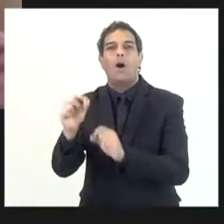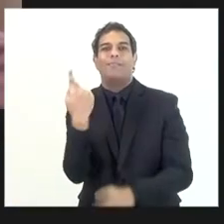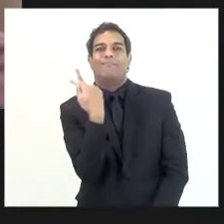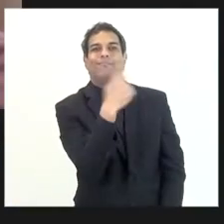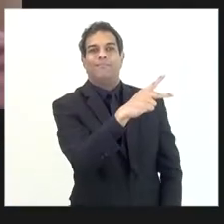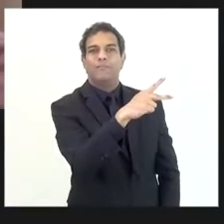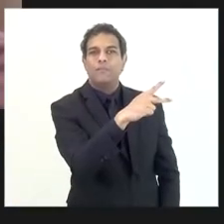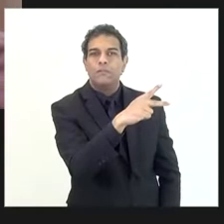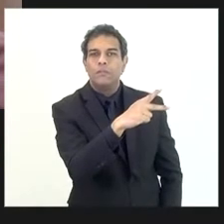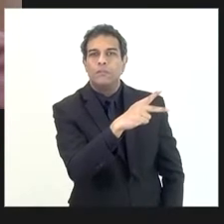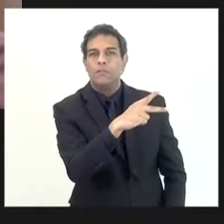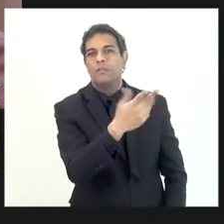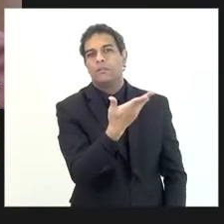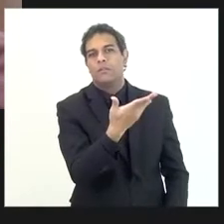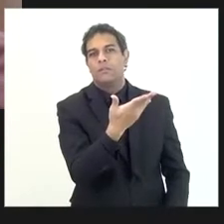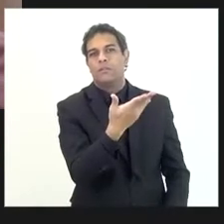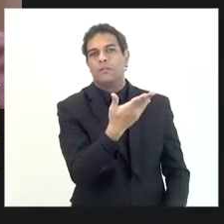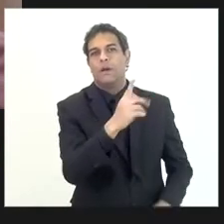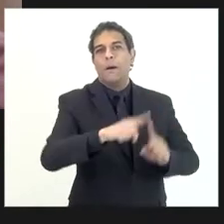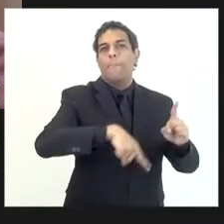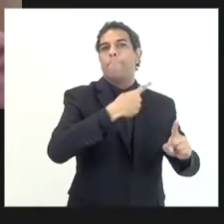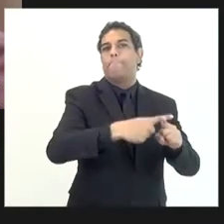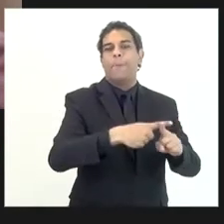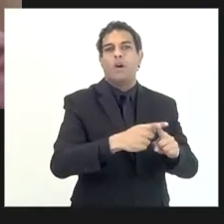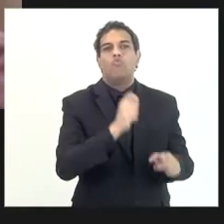da arrecadação do adicional.